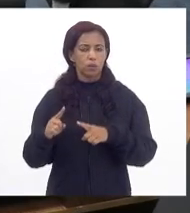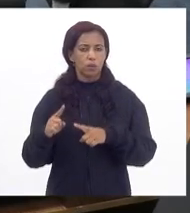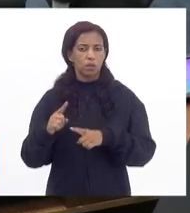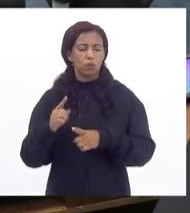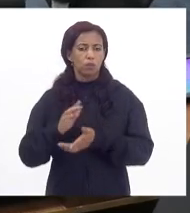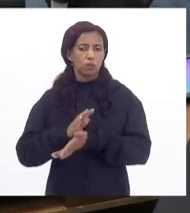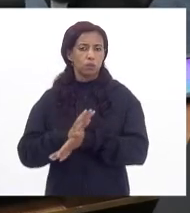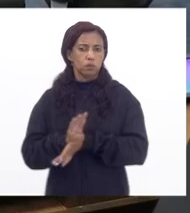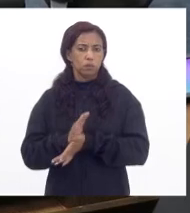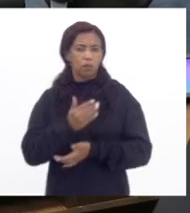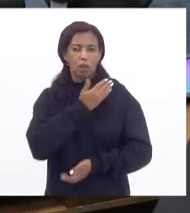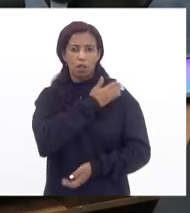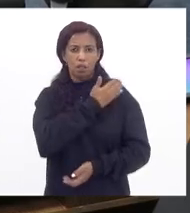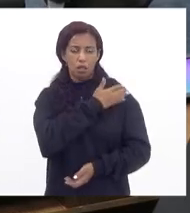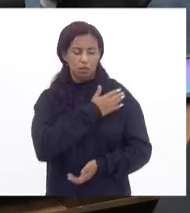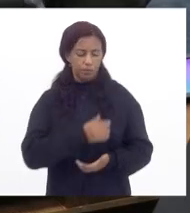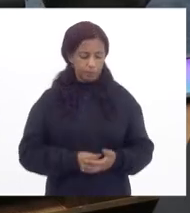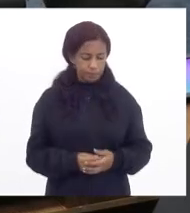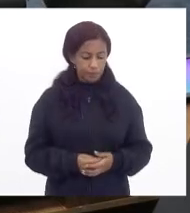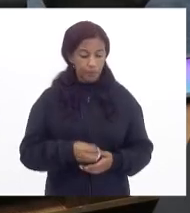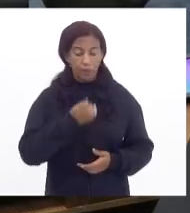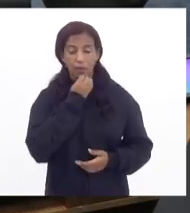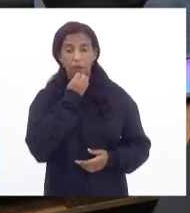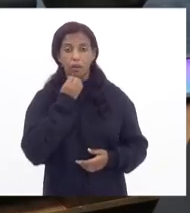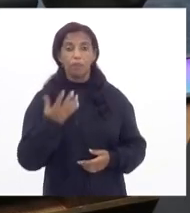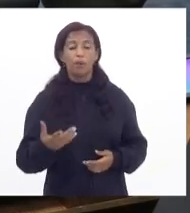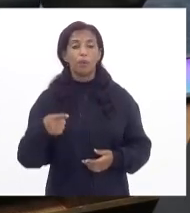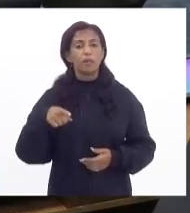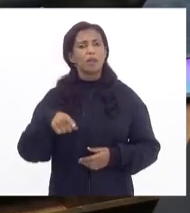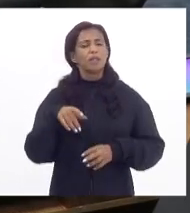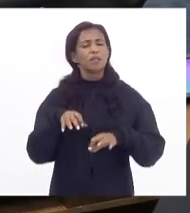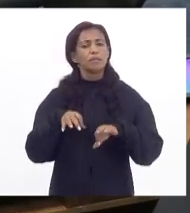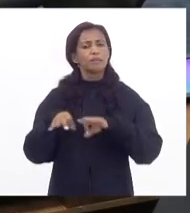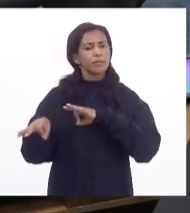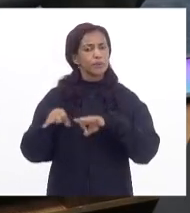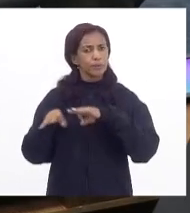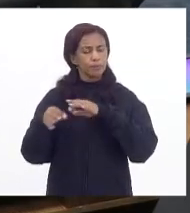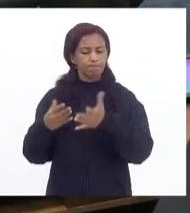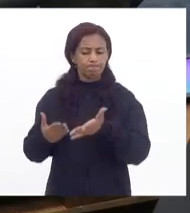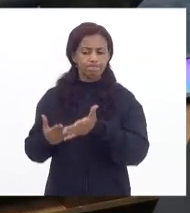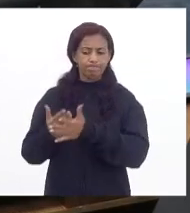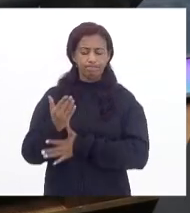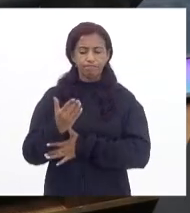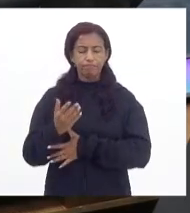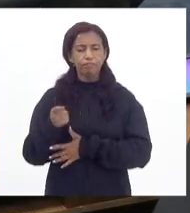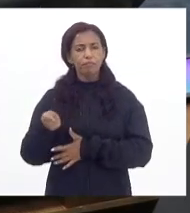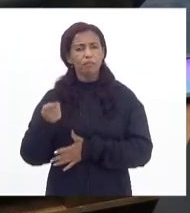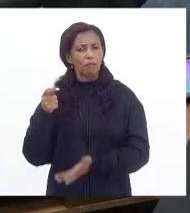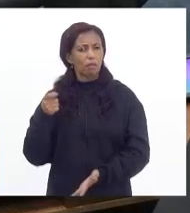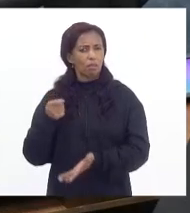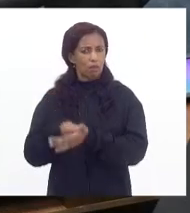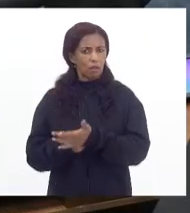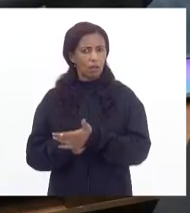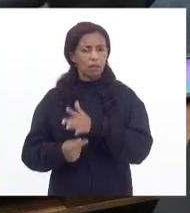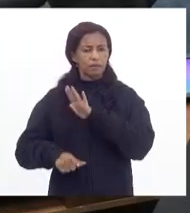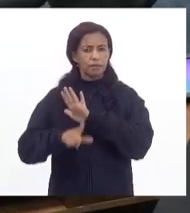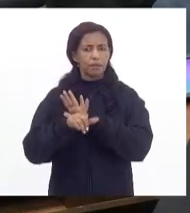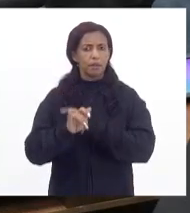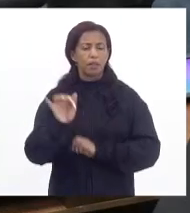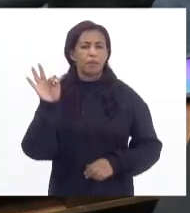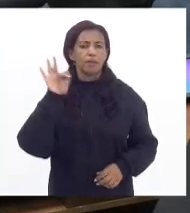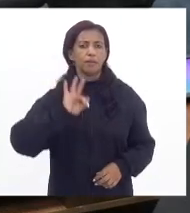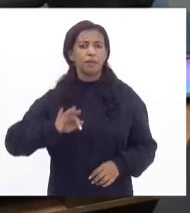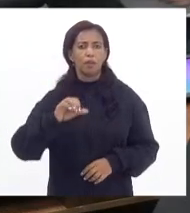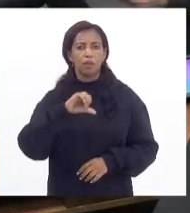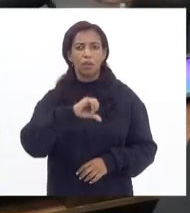Bom, esse projeto que nós aprovamos, na verdade, é um cúmplice da Lei Federal